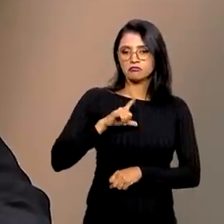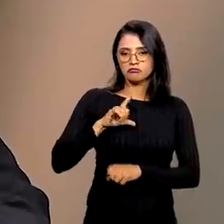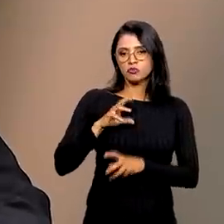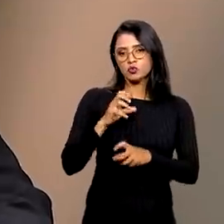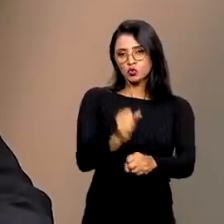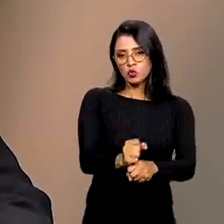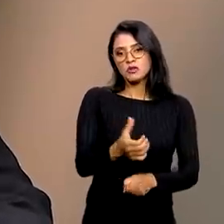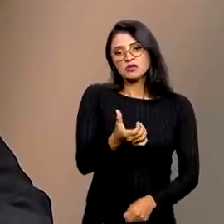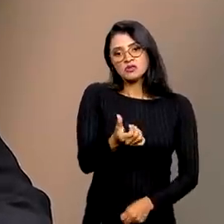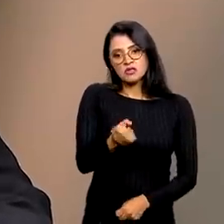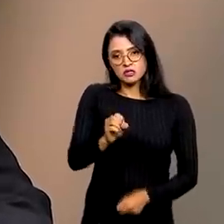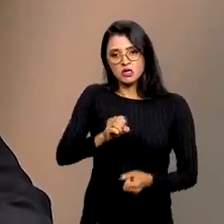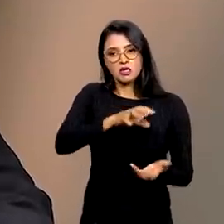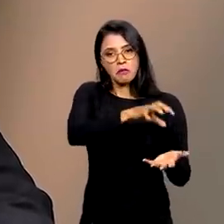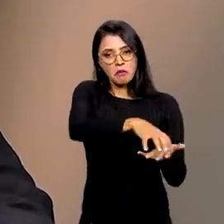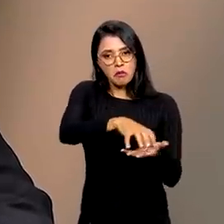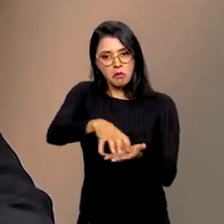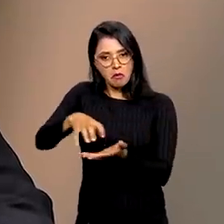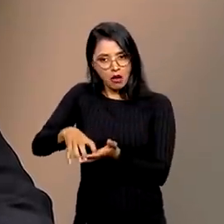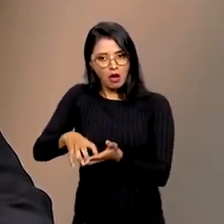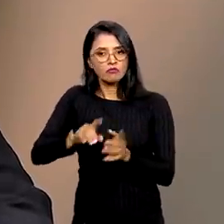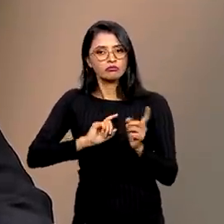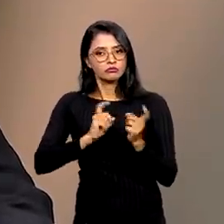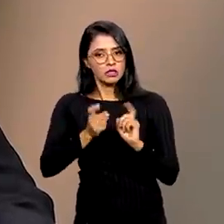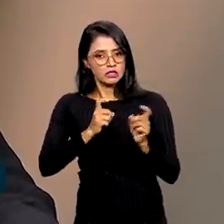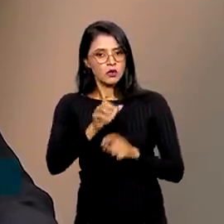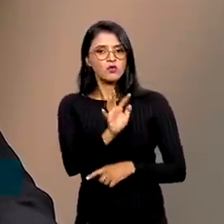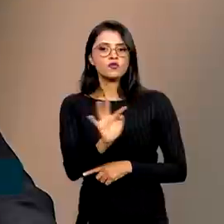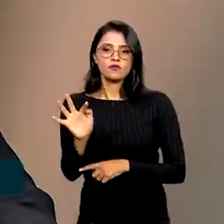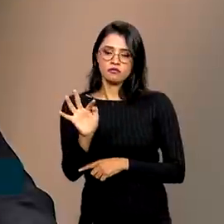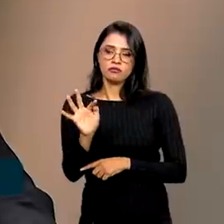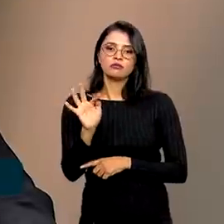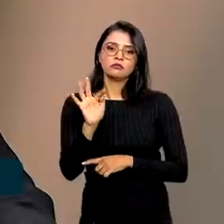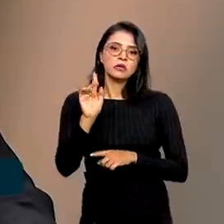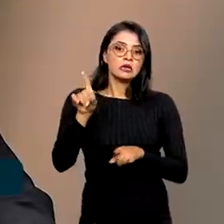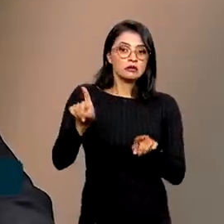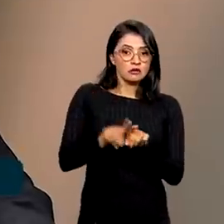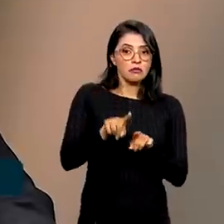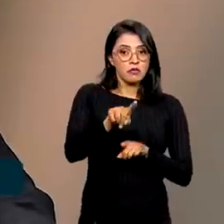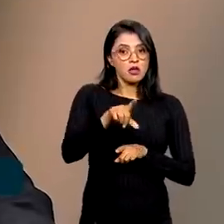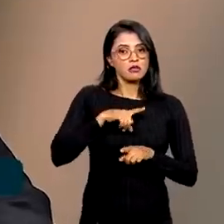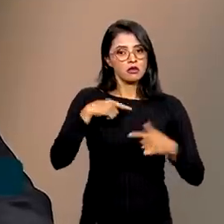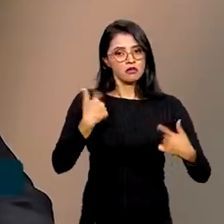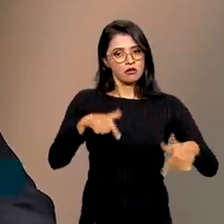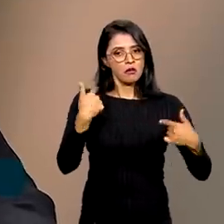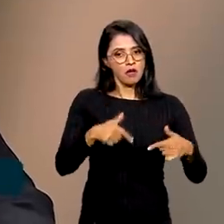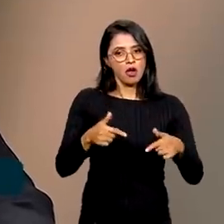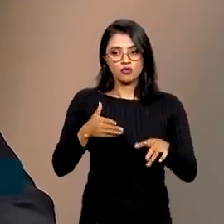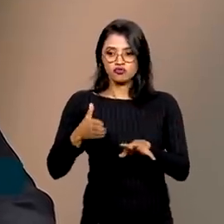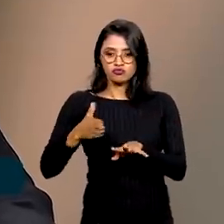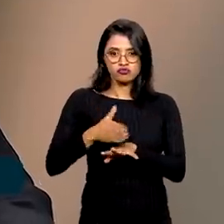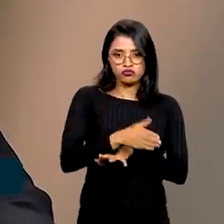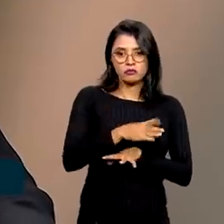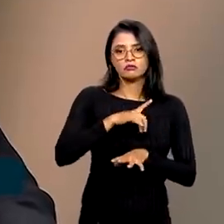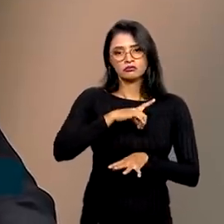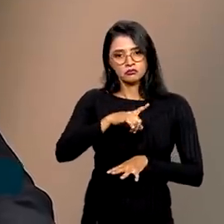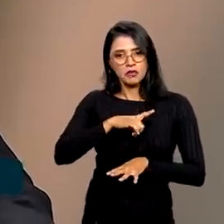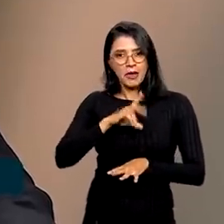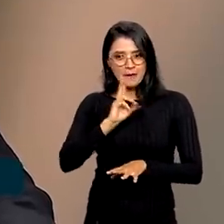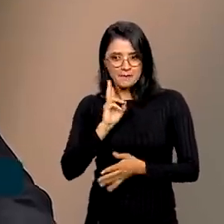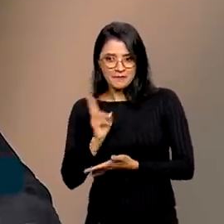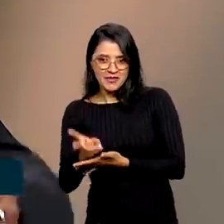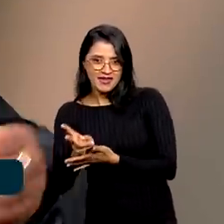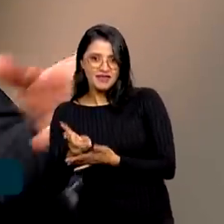de 60 órgãos da administração federal. E considerando o fato de que há carreiras que são transversais, ou seja, uma mesma